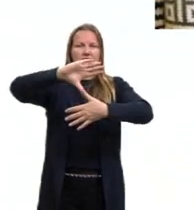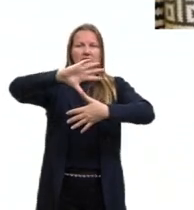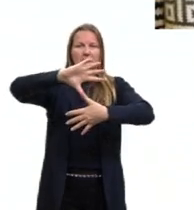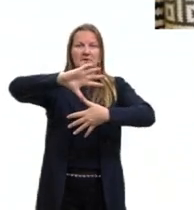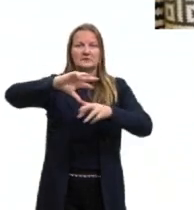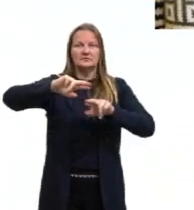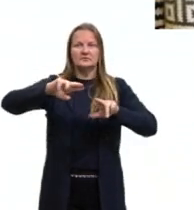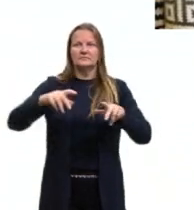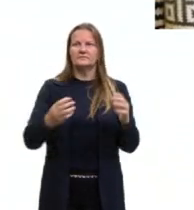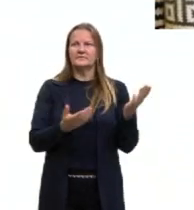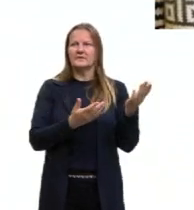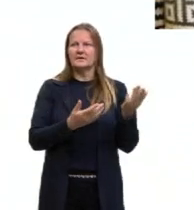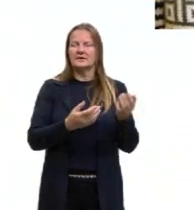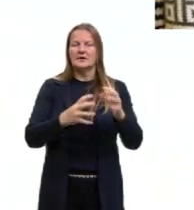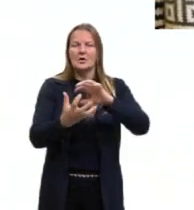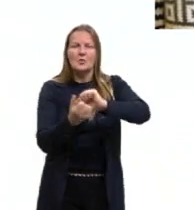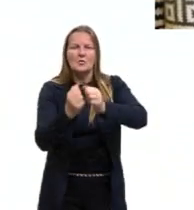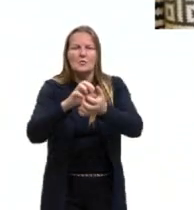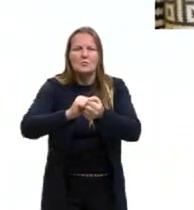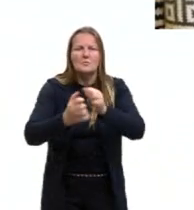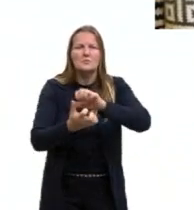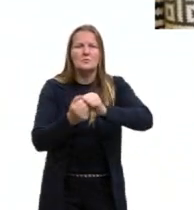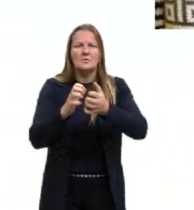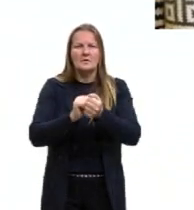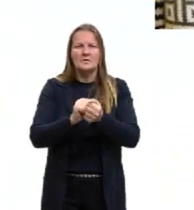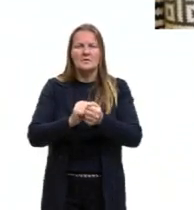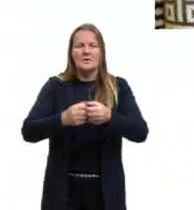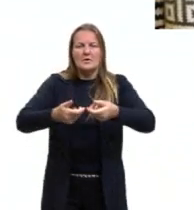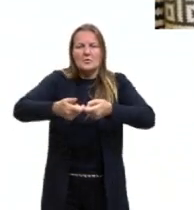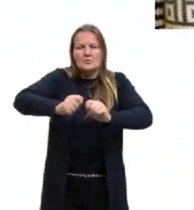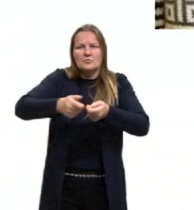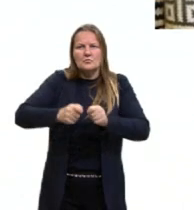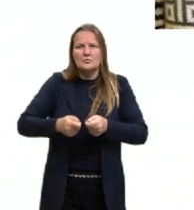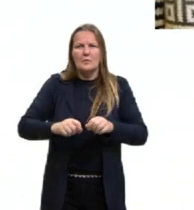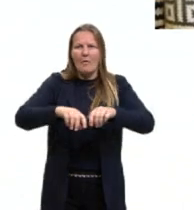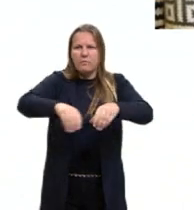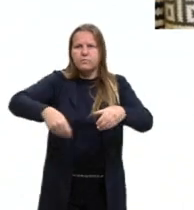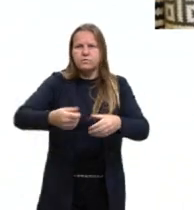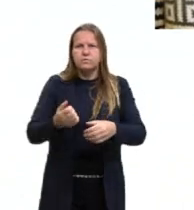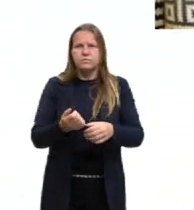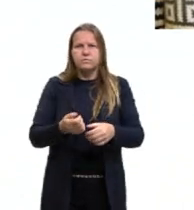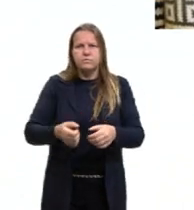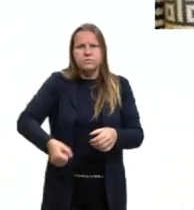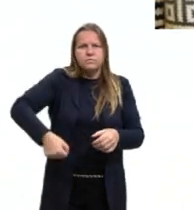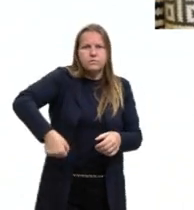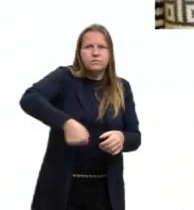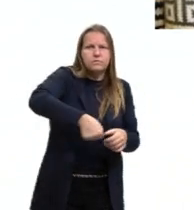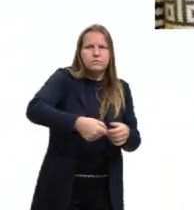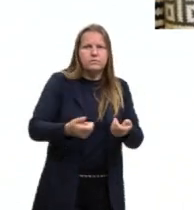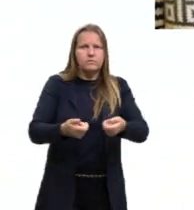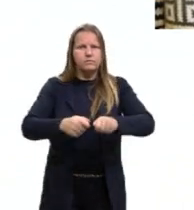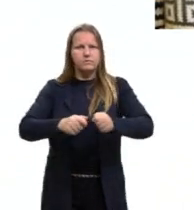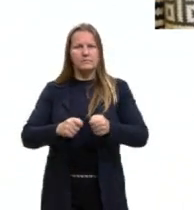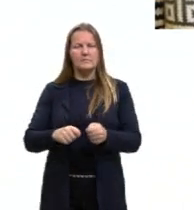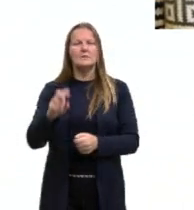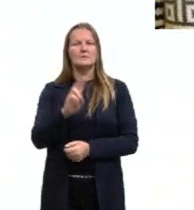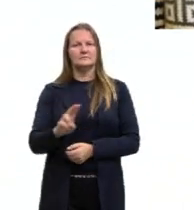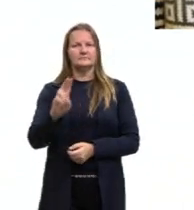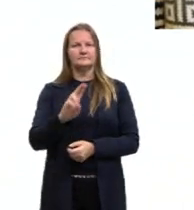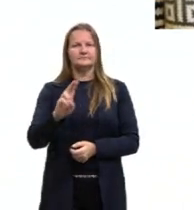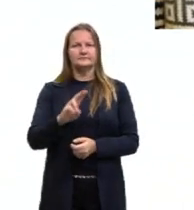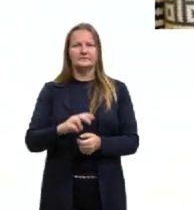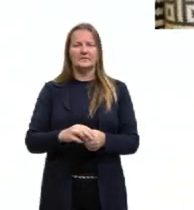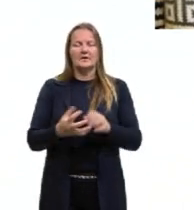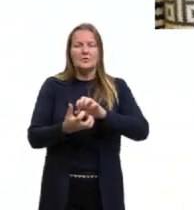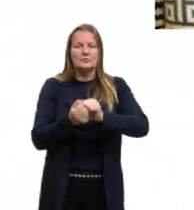Nós temos a cerâmica, nós temos o balaio, e aí entra essa coisa que eu falei antes da arte utilitária, né? A